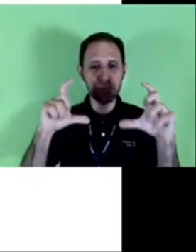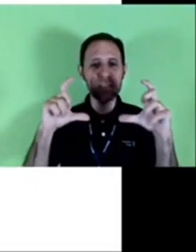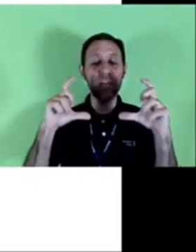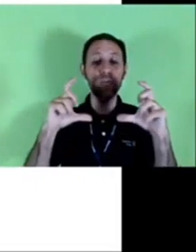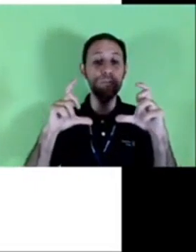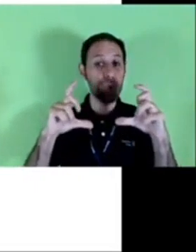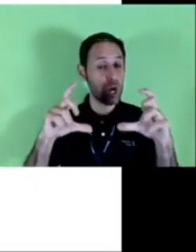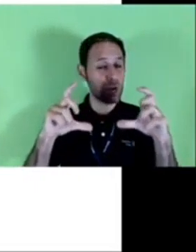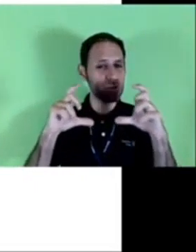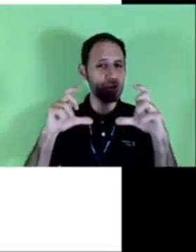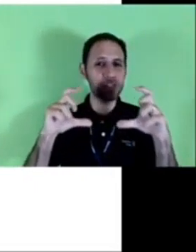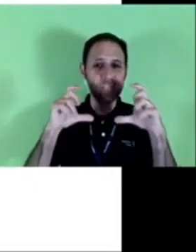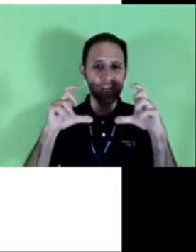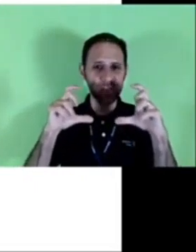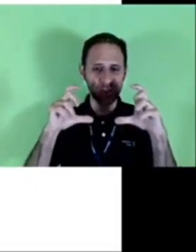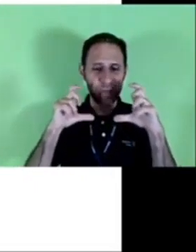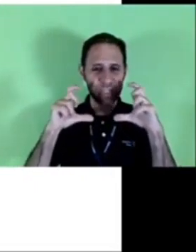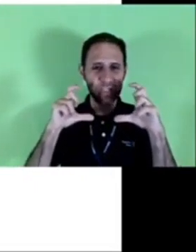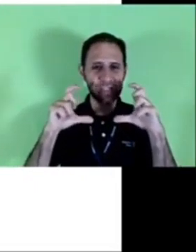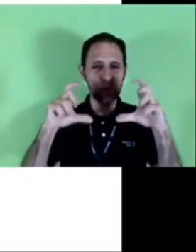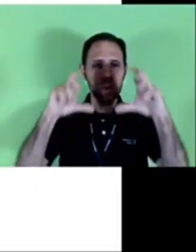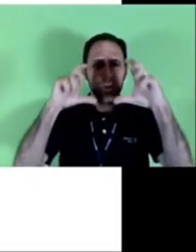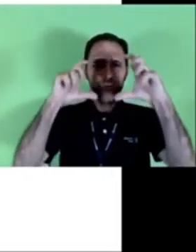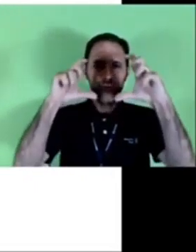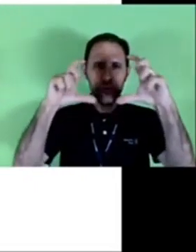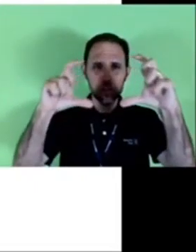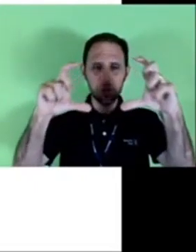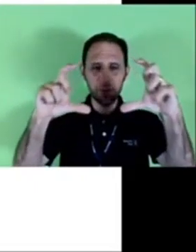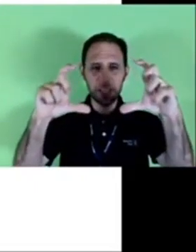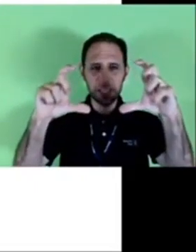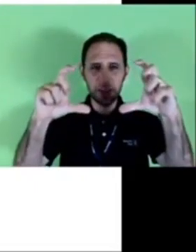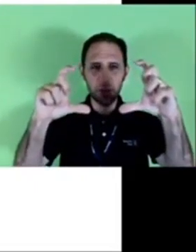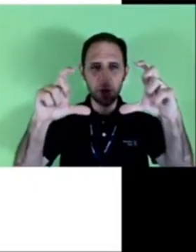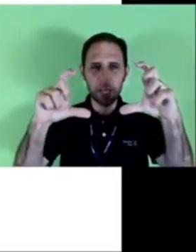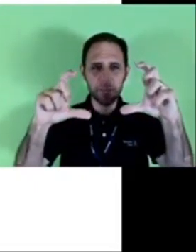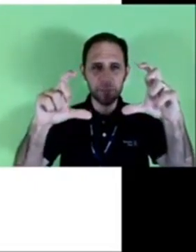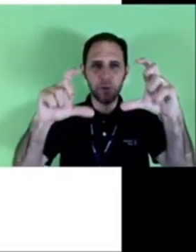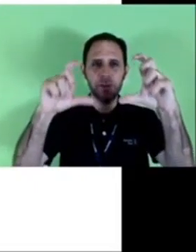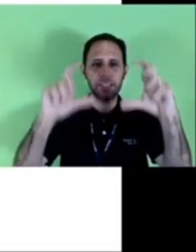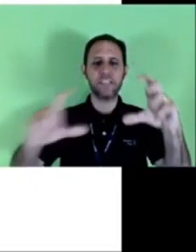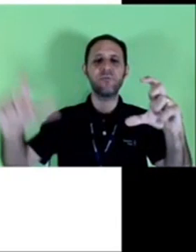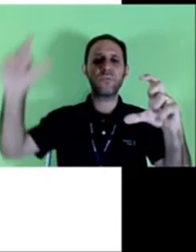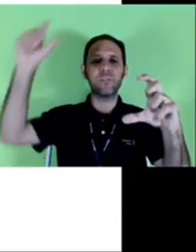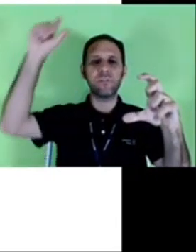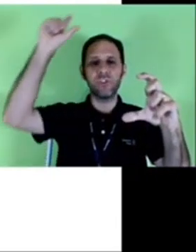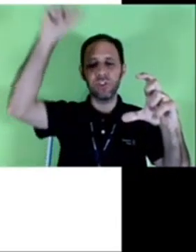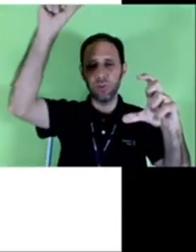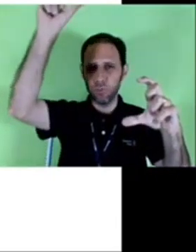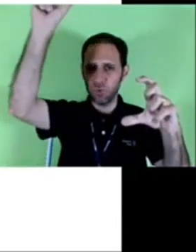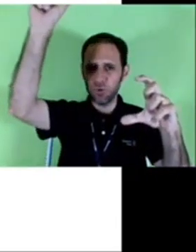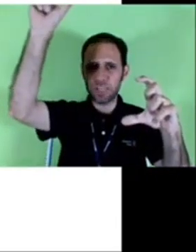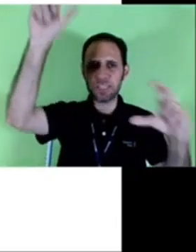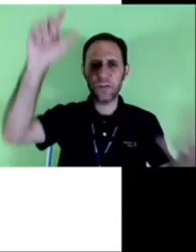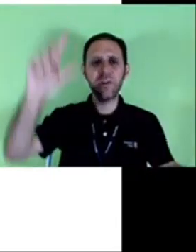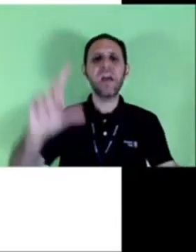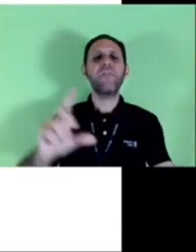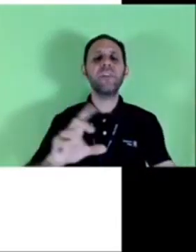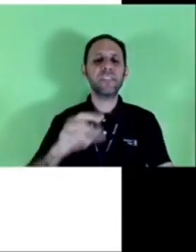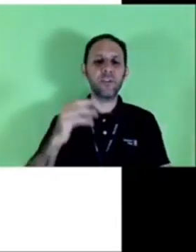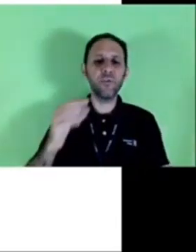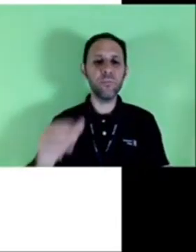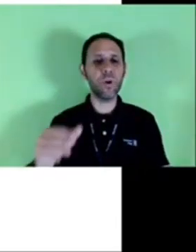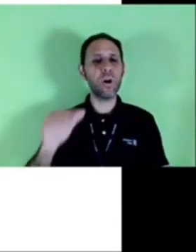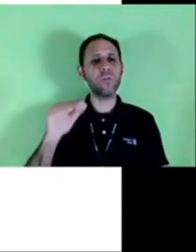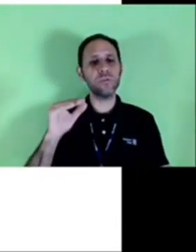Tudo isso vai estar num bloco só de texto. Preste atenção. Tudo isso que eu falei até agora, com exceção do título procuração,